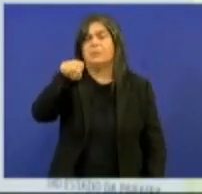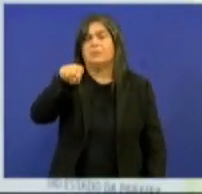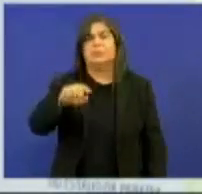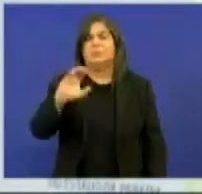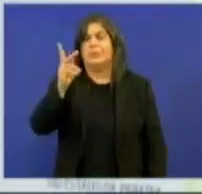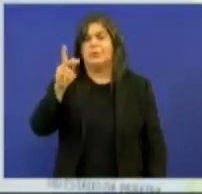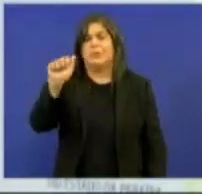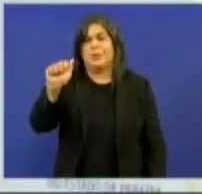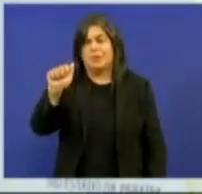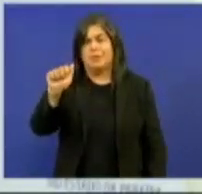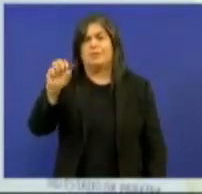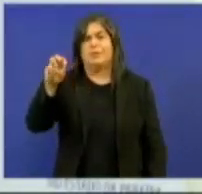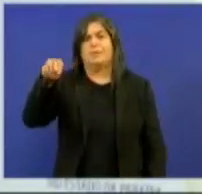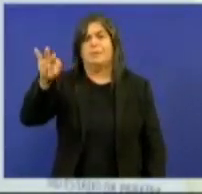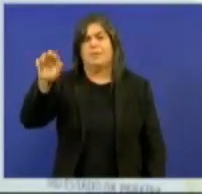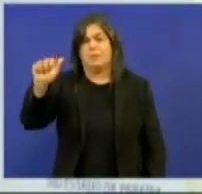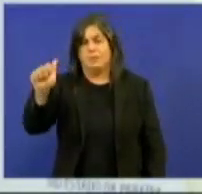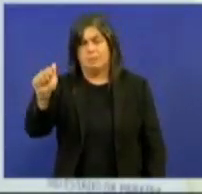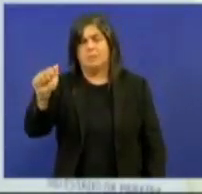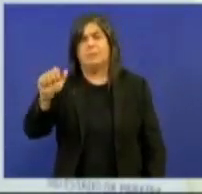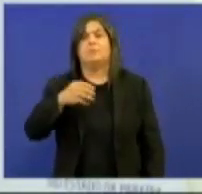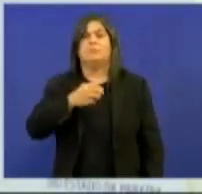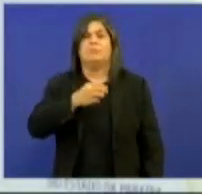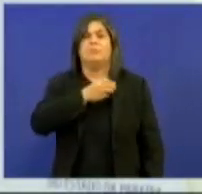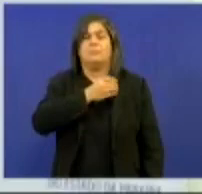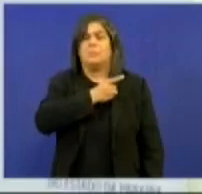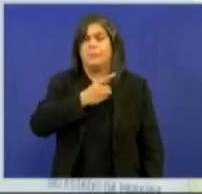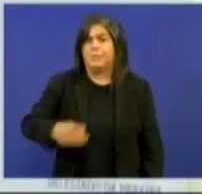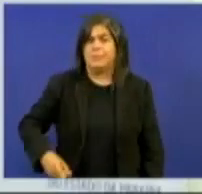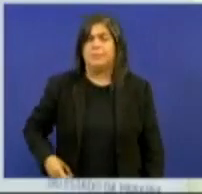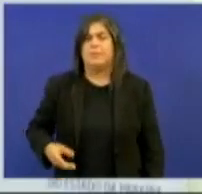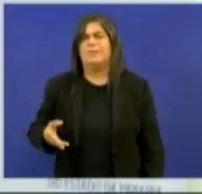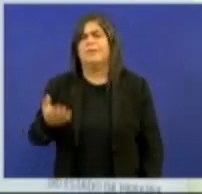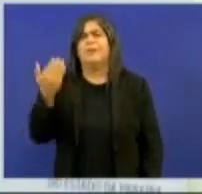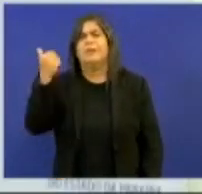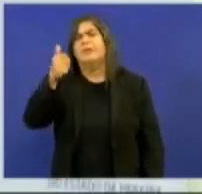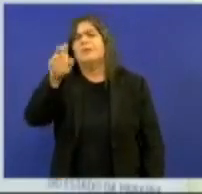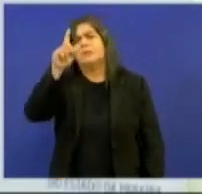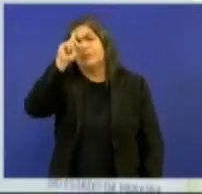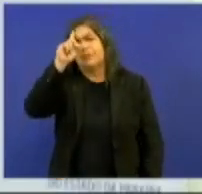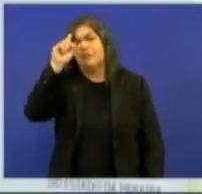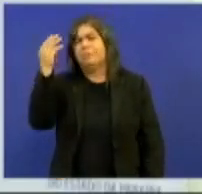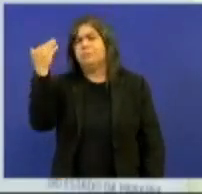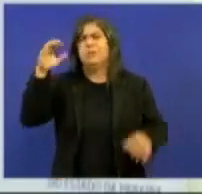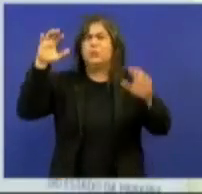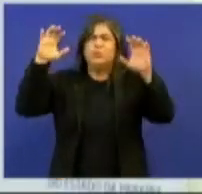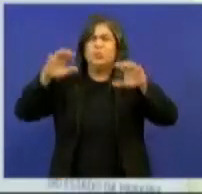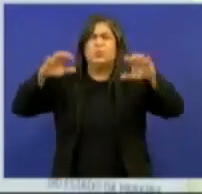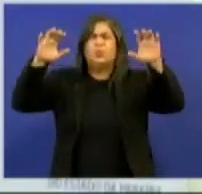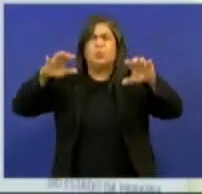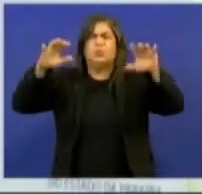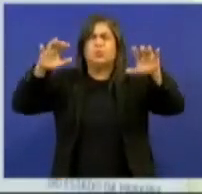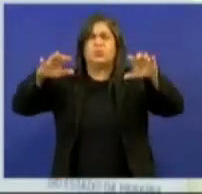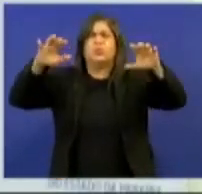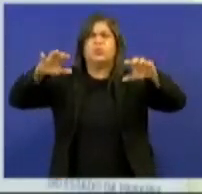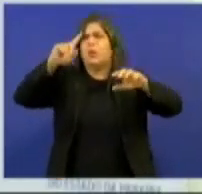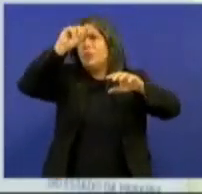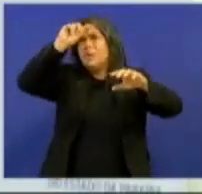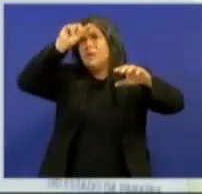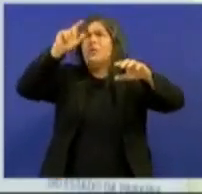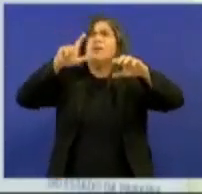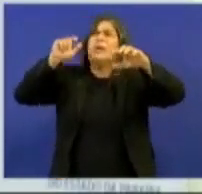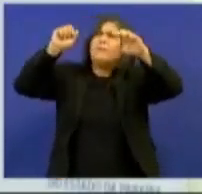Mota. Nos últimos 15 dias, com as chuvas, aconteceu infiltrações nas